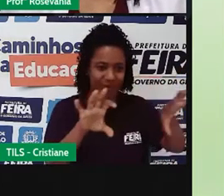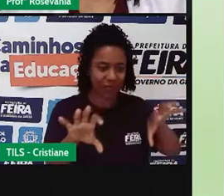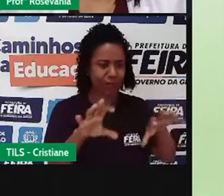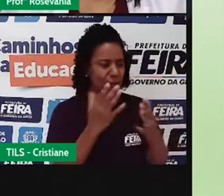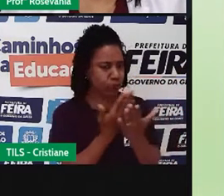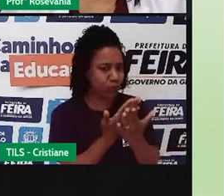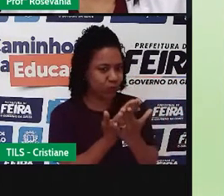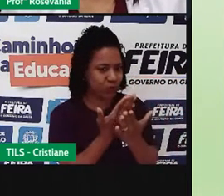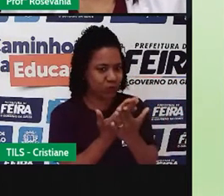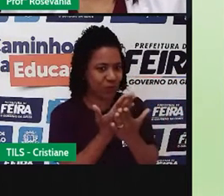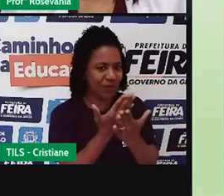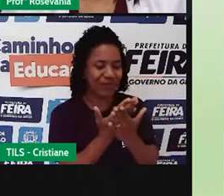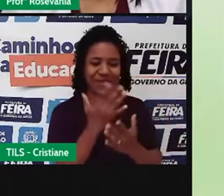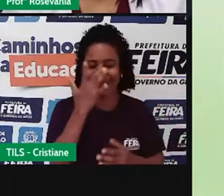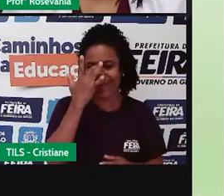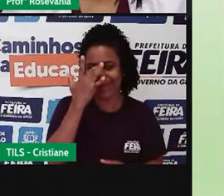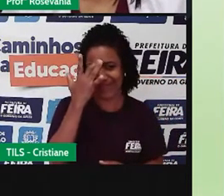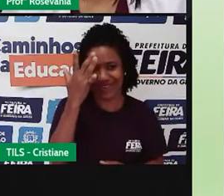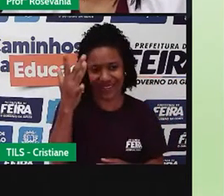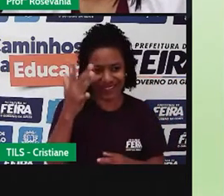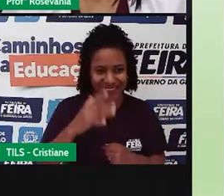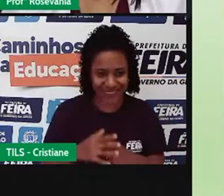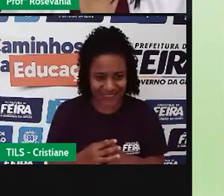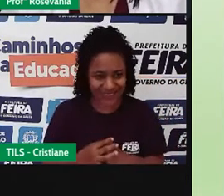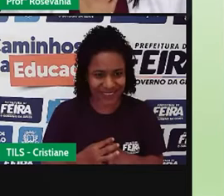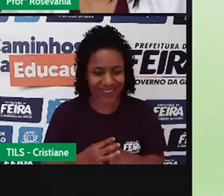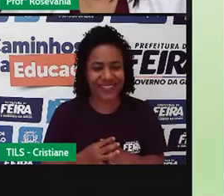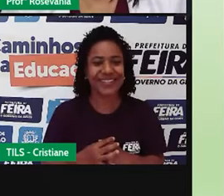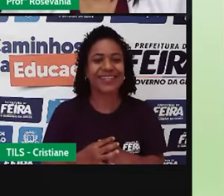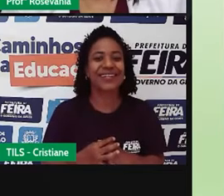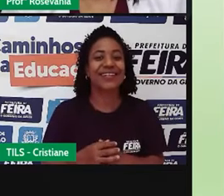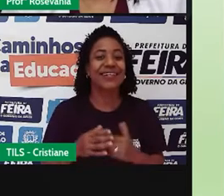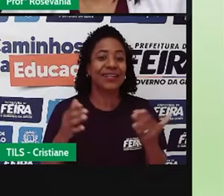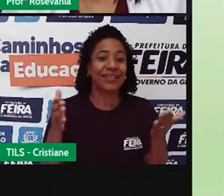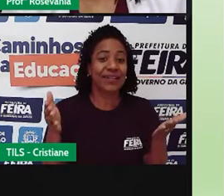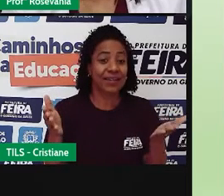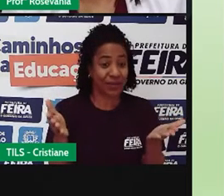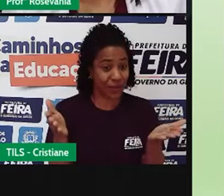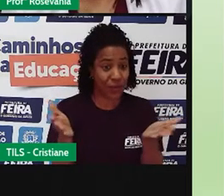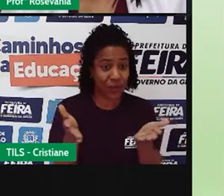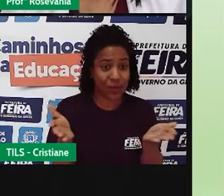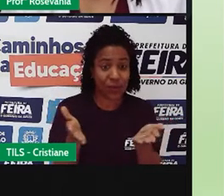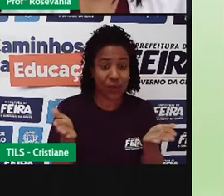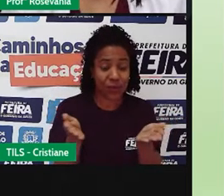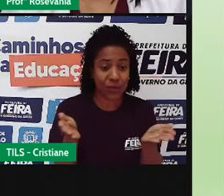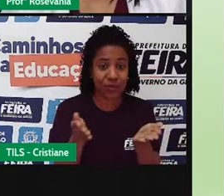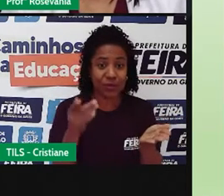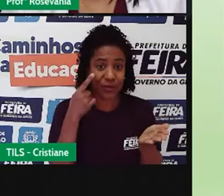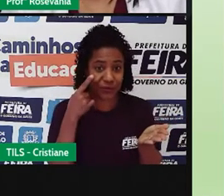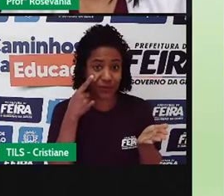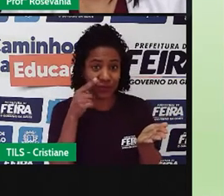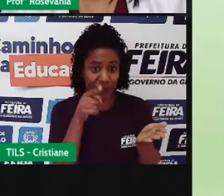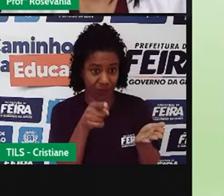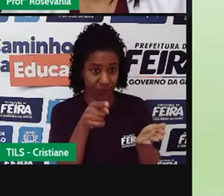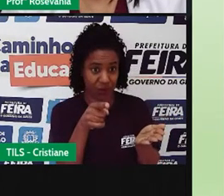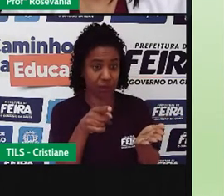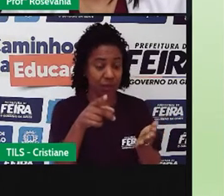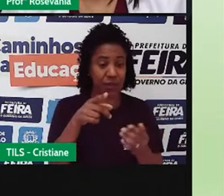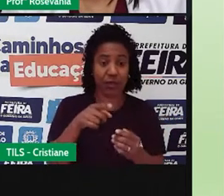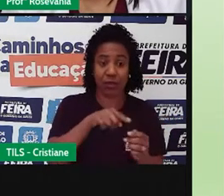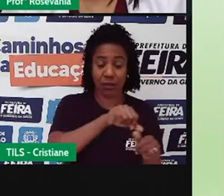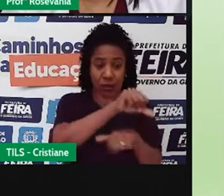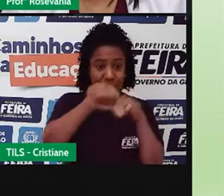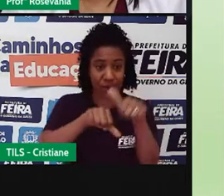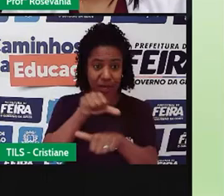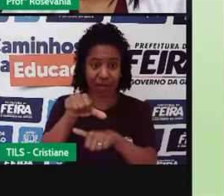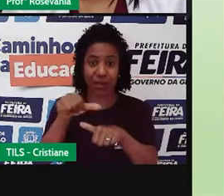Então, a gente tinha aqui essa configuração originalmente, e hoje a gente tem essa. Não é que aqui mudou, né, de vegetação. A